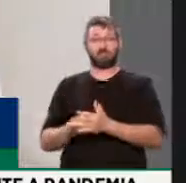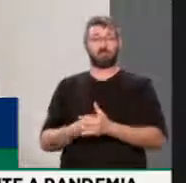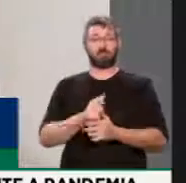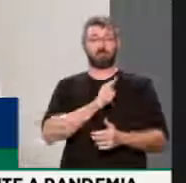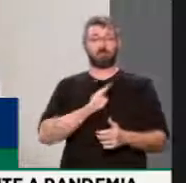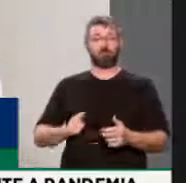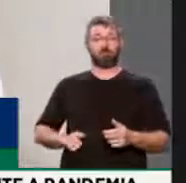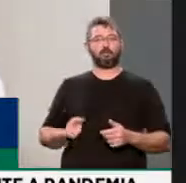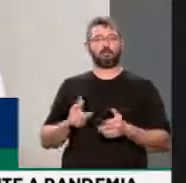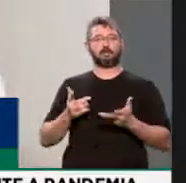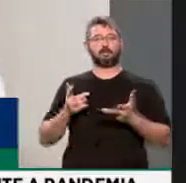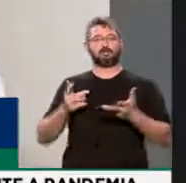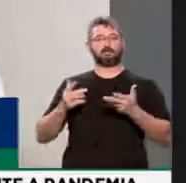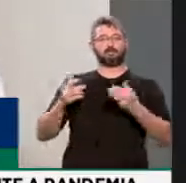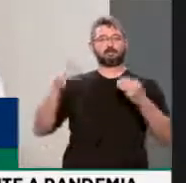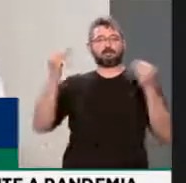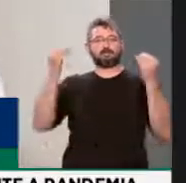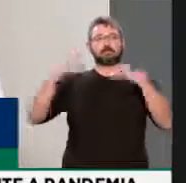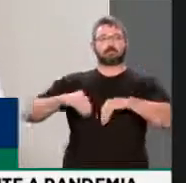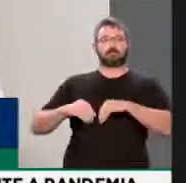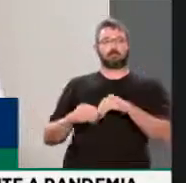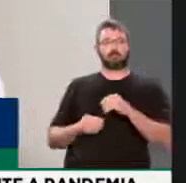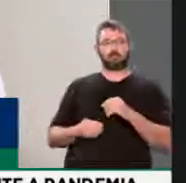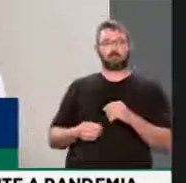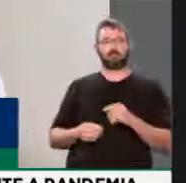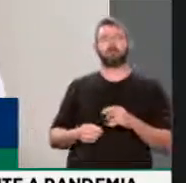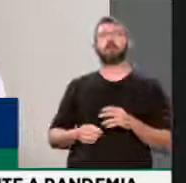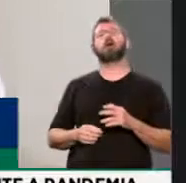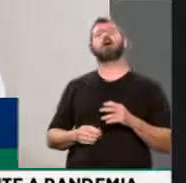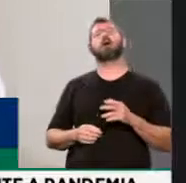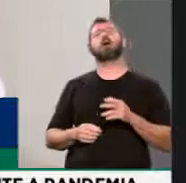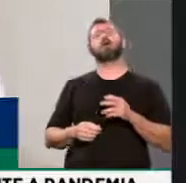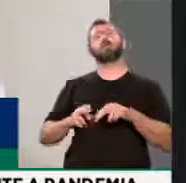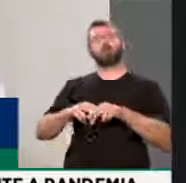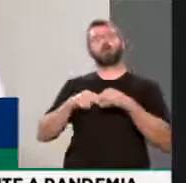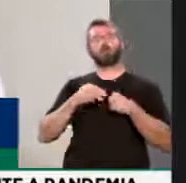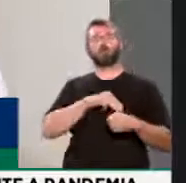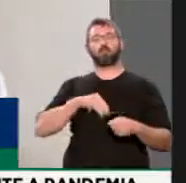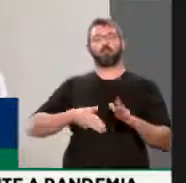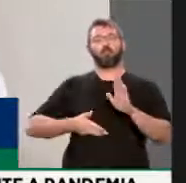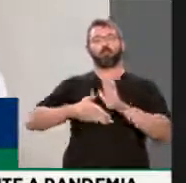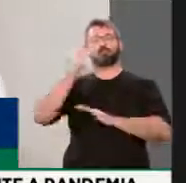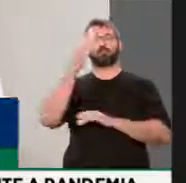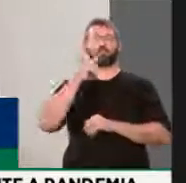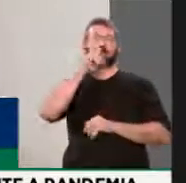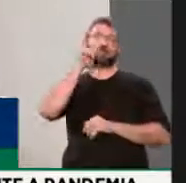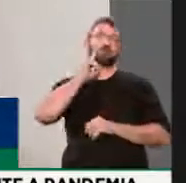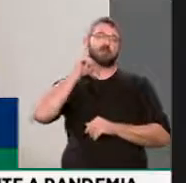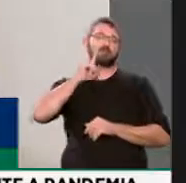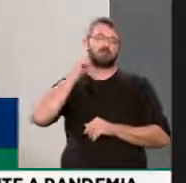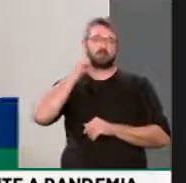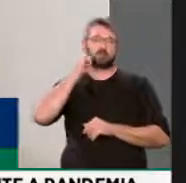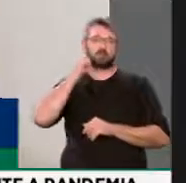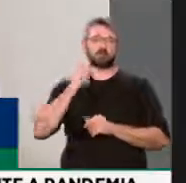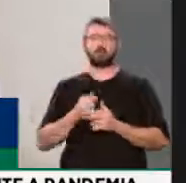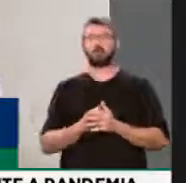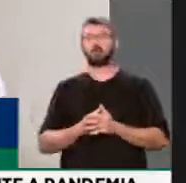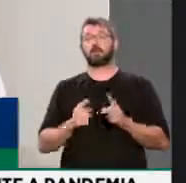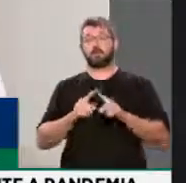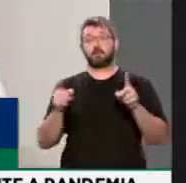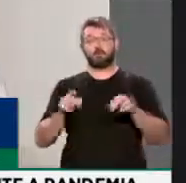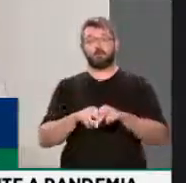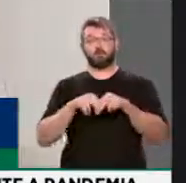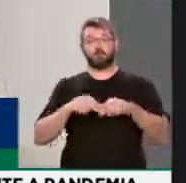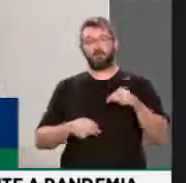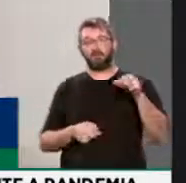decidiu recuar da decisão do ministro que fugiu para os Estados Unidos da América. Mas em razão